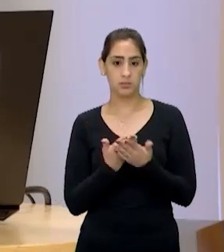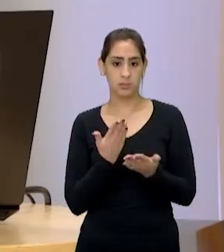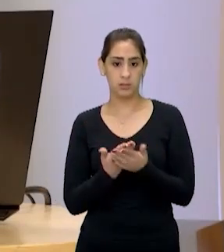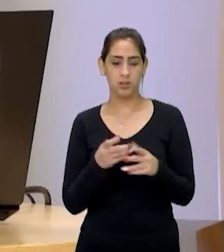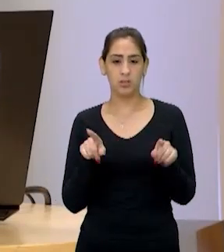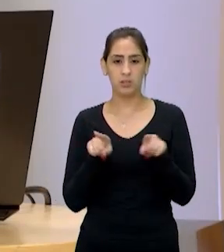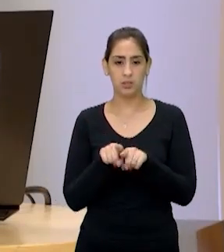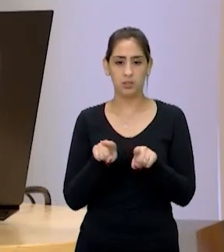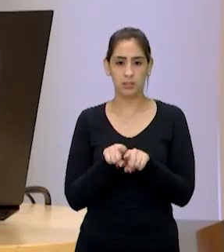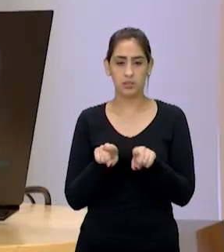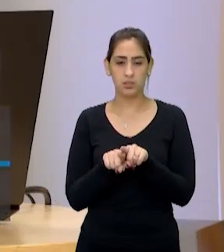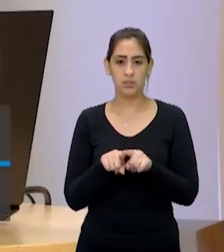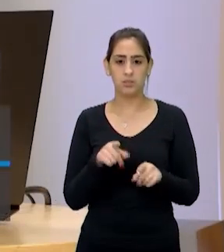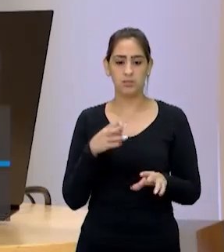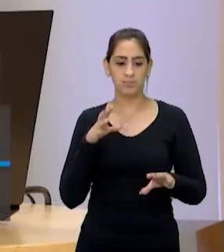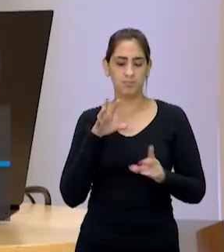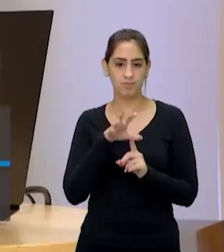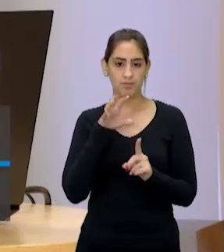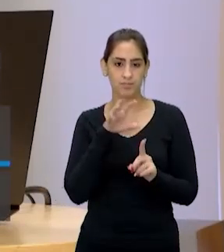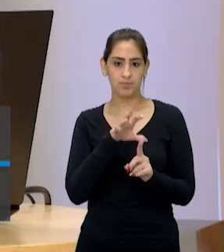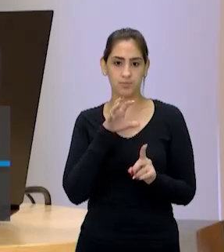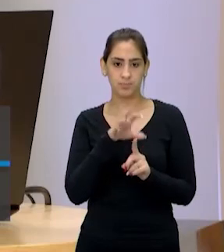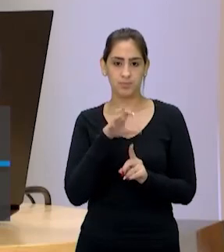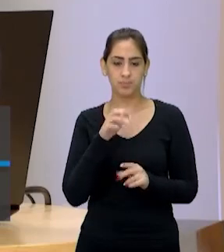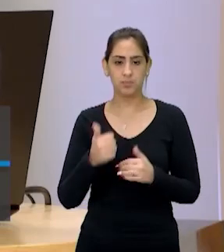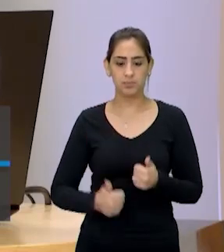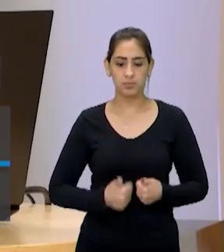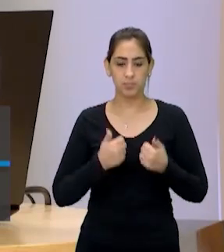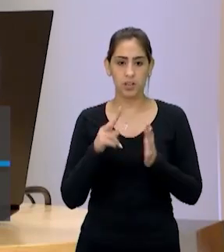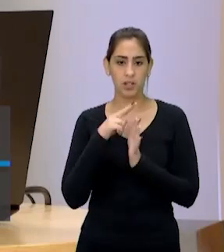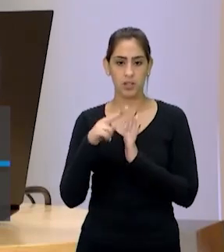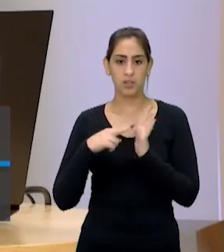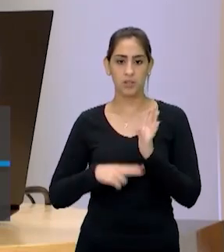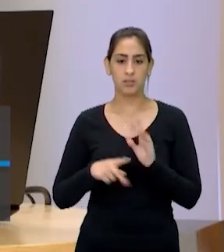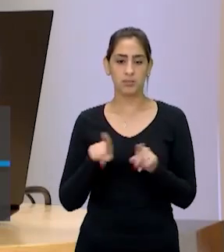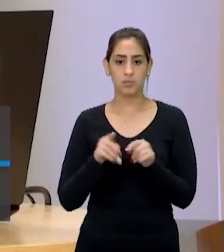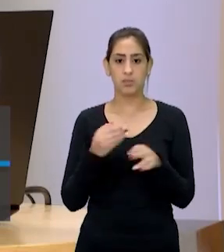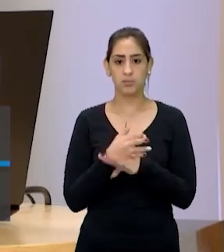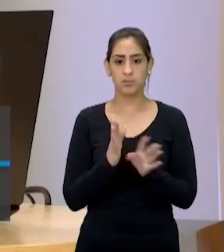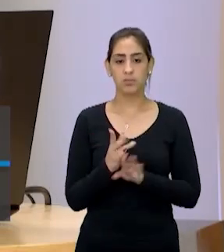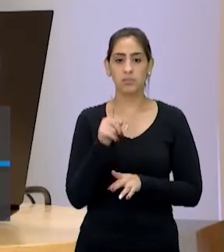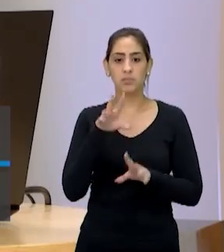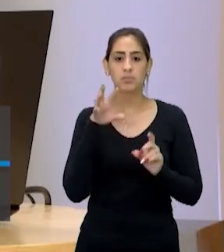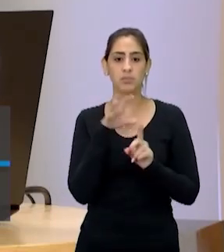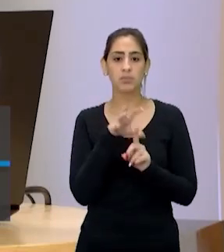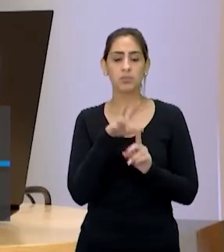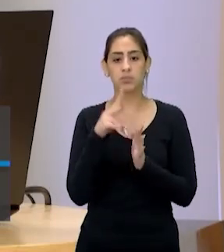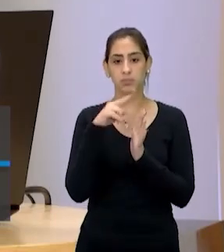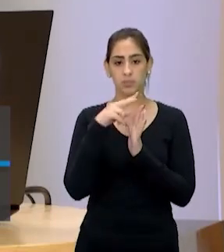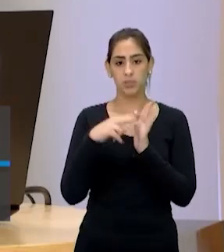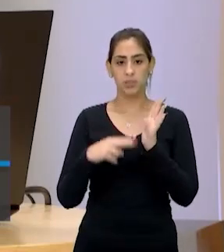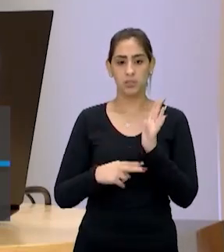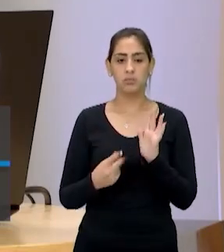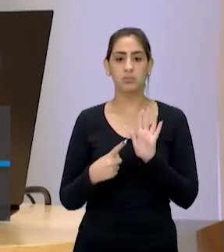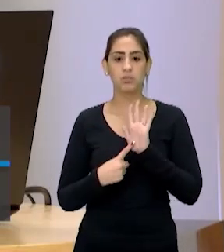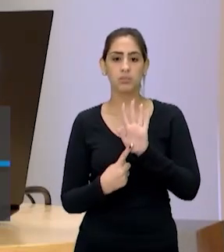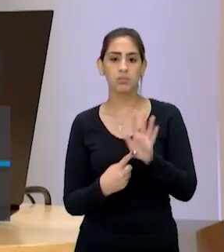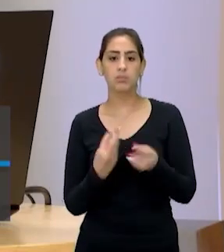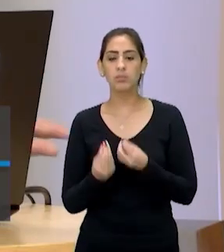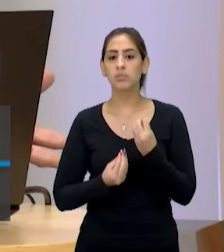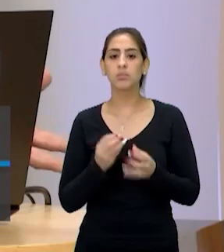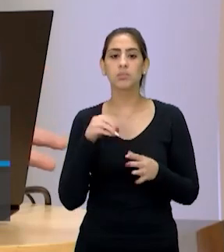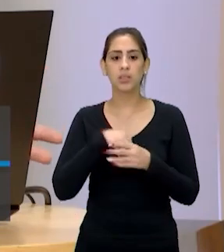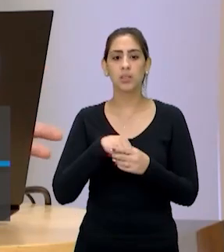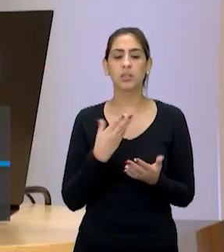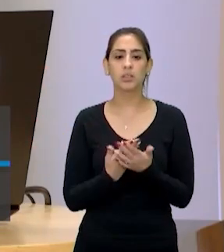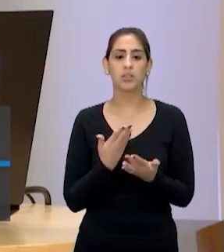mais incentivo à leitura. Está meio aberto, incentivo à leitura, incentivar mais a leitura nas